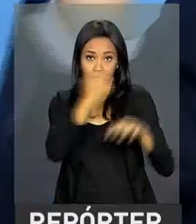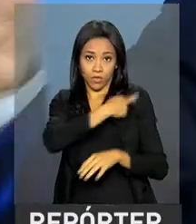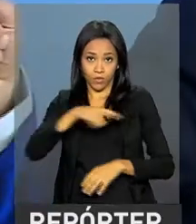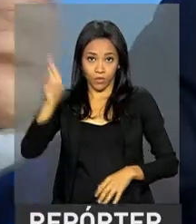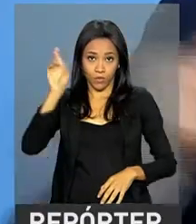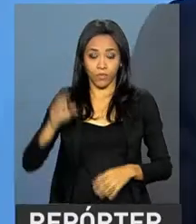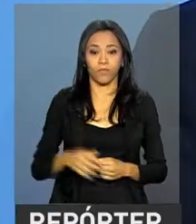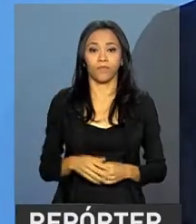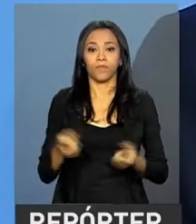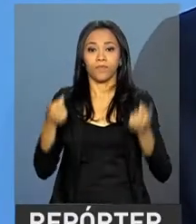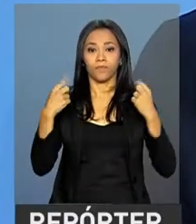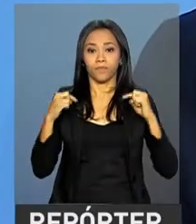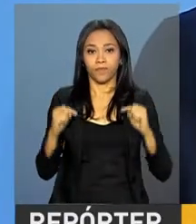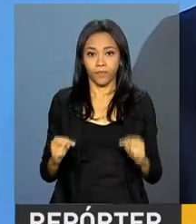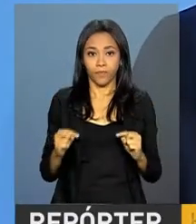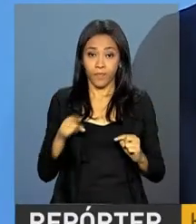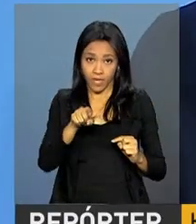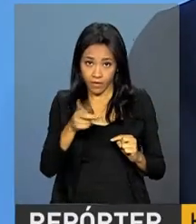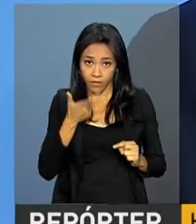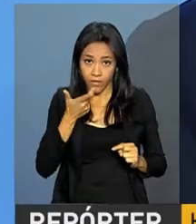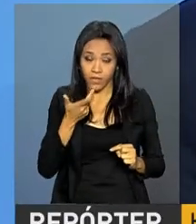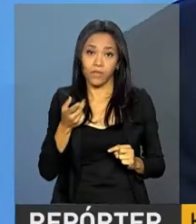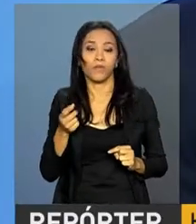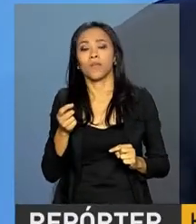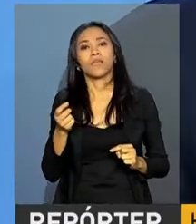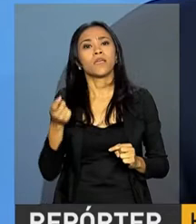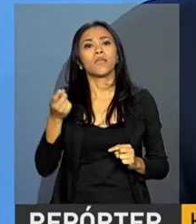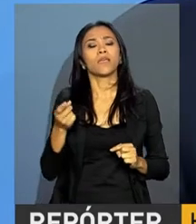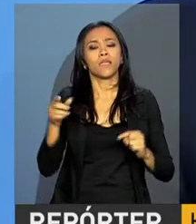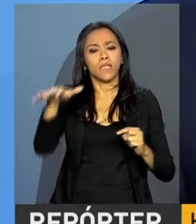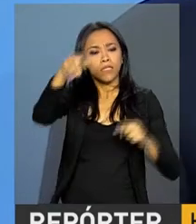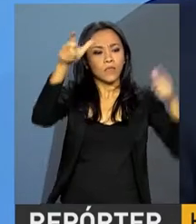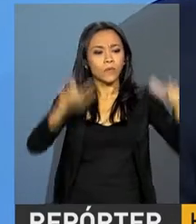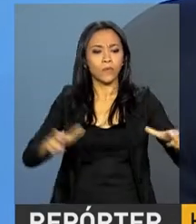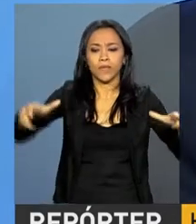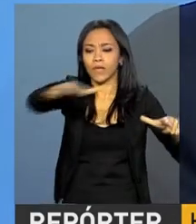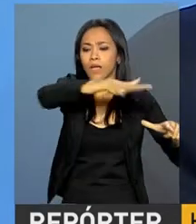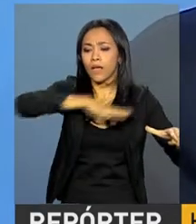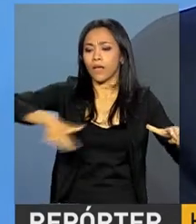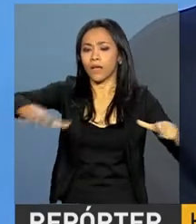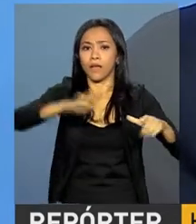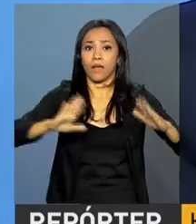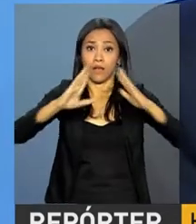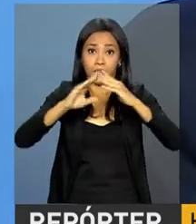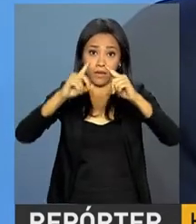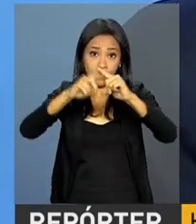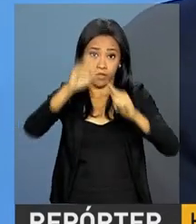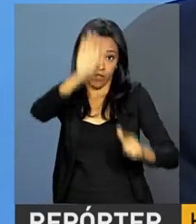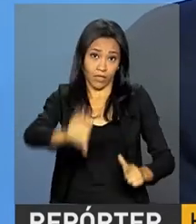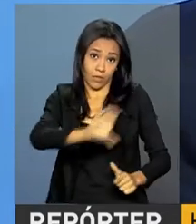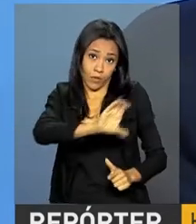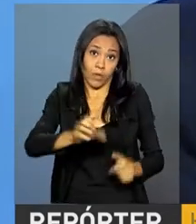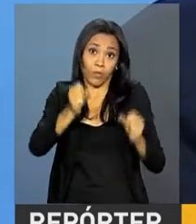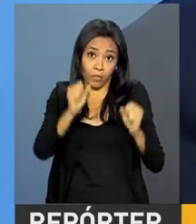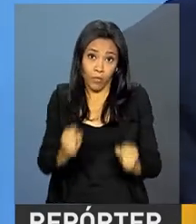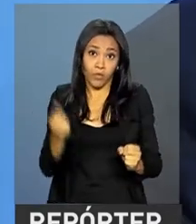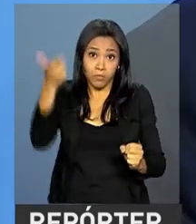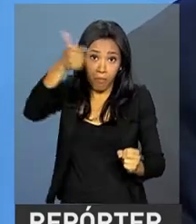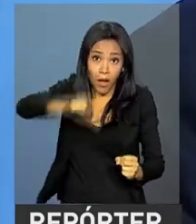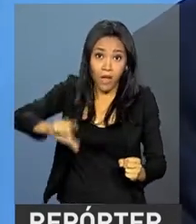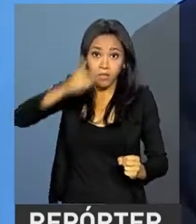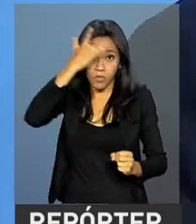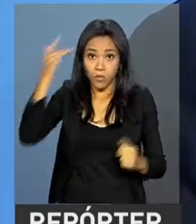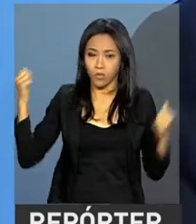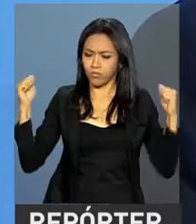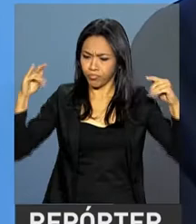Através da sessão deste espaço, a igreja poderá acolher os romeiros, poderá ter um amplo